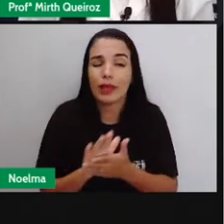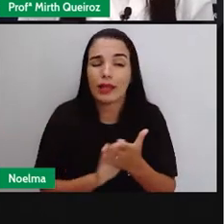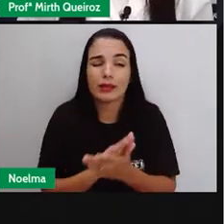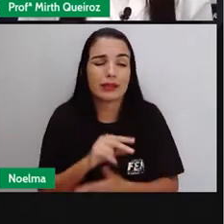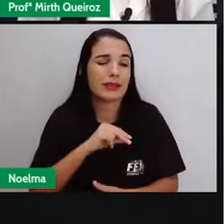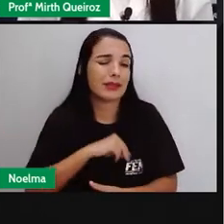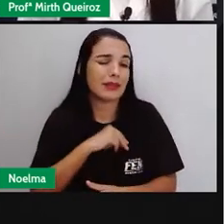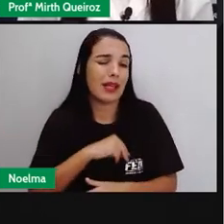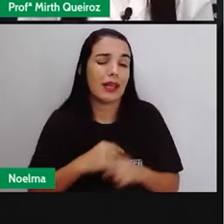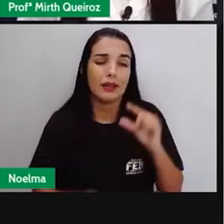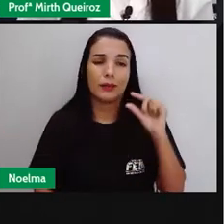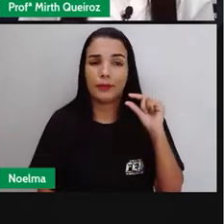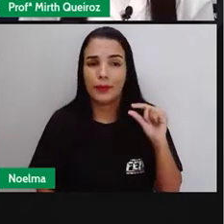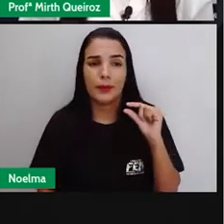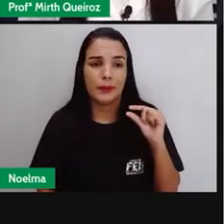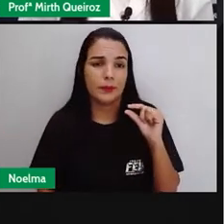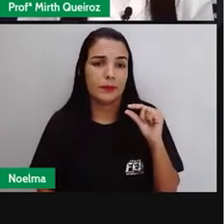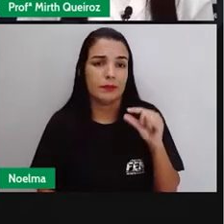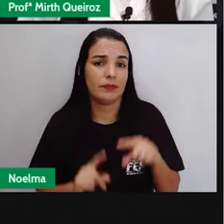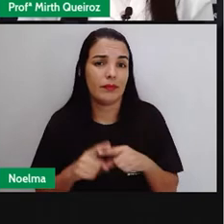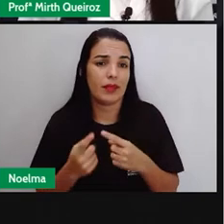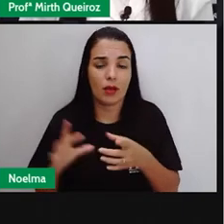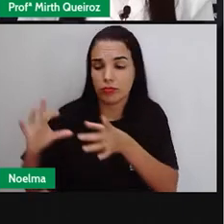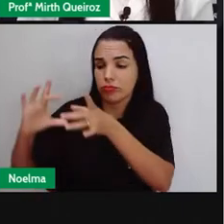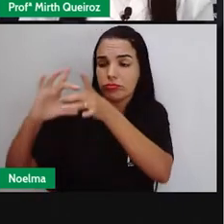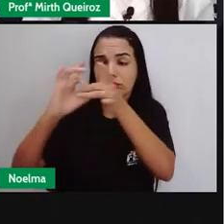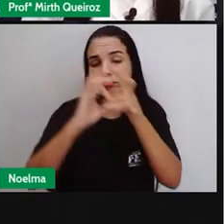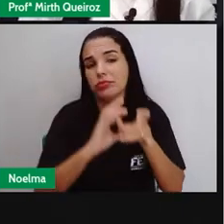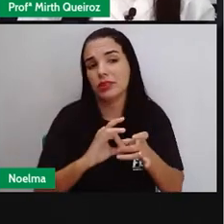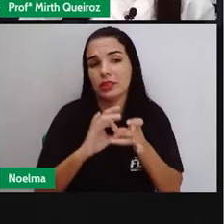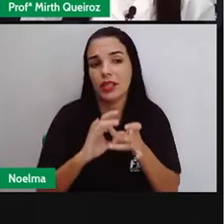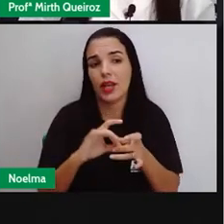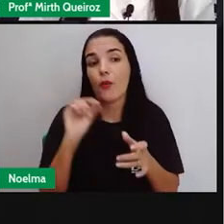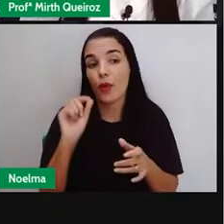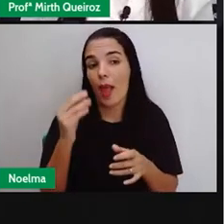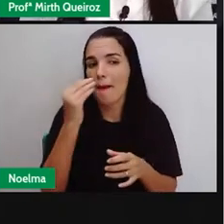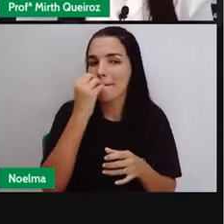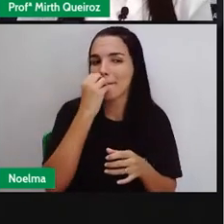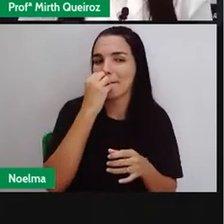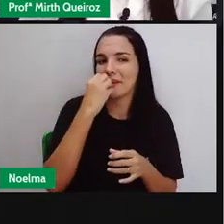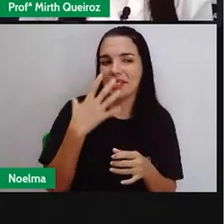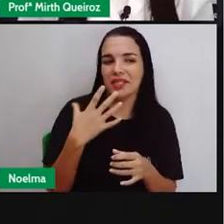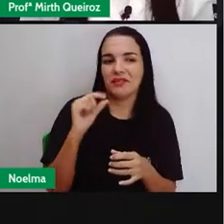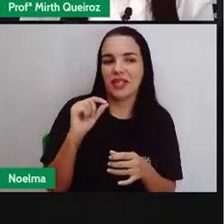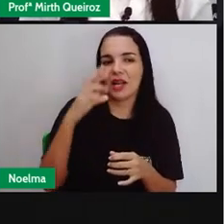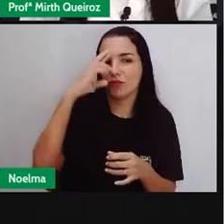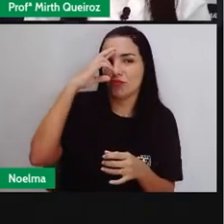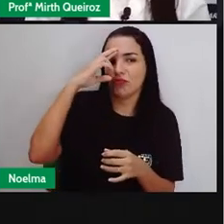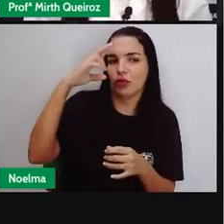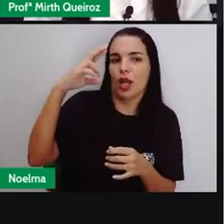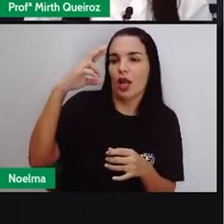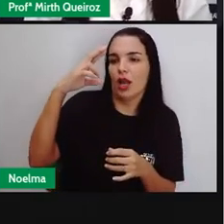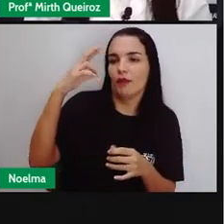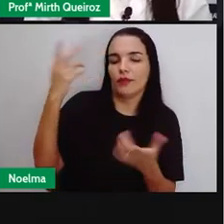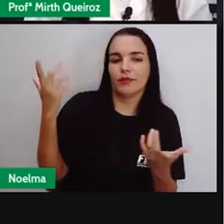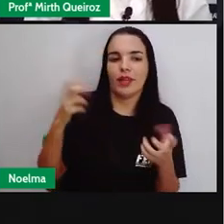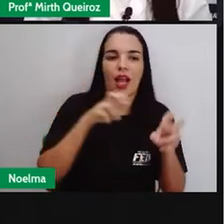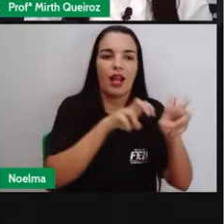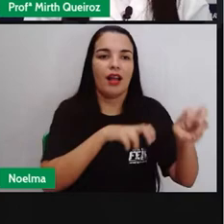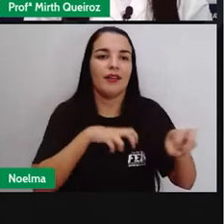porque o sistema de parceria sempre iria beneficiar os fazendeiros, já que eles sempre se